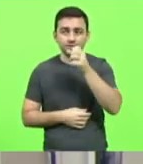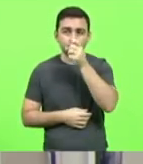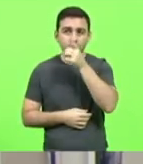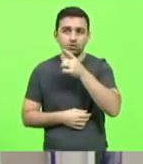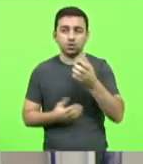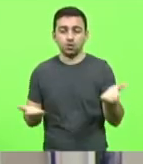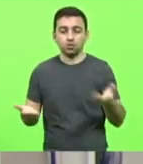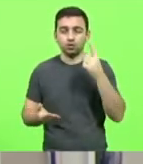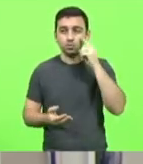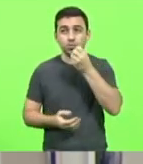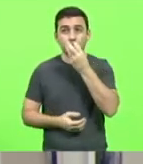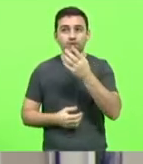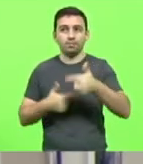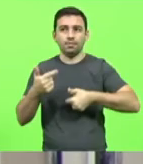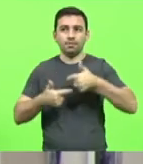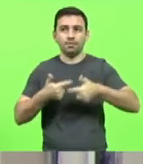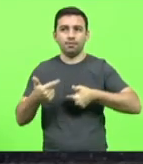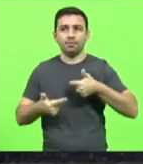trabalho a todos.